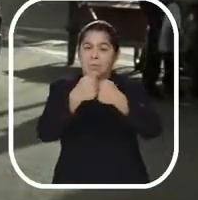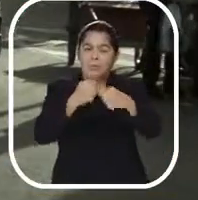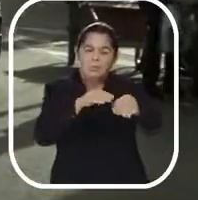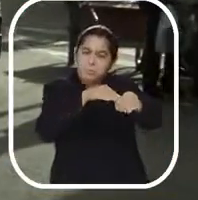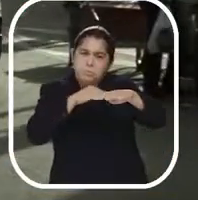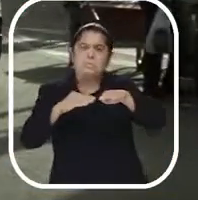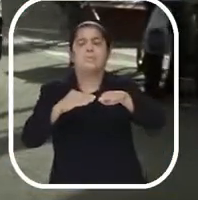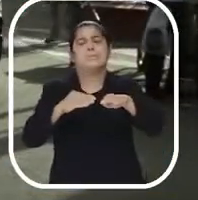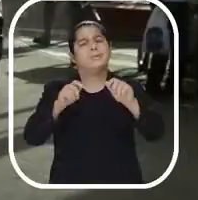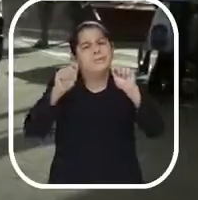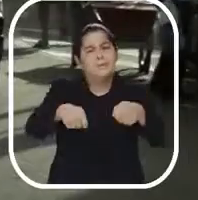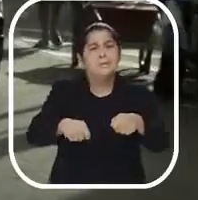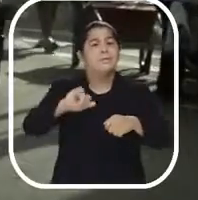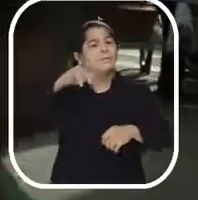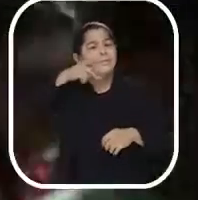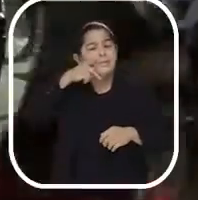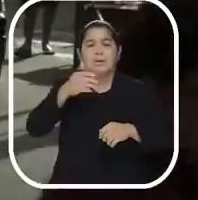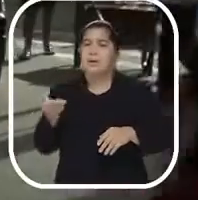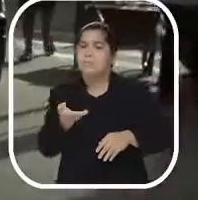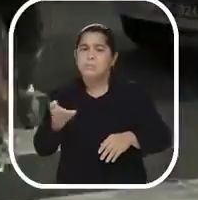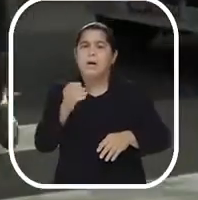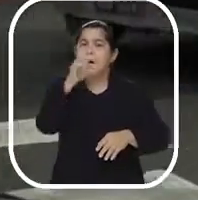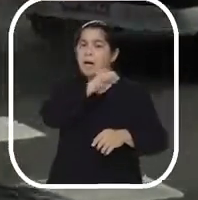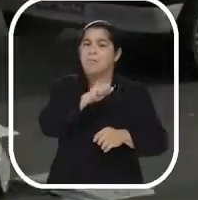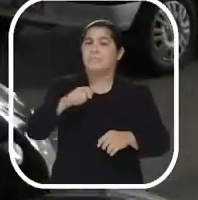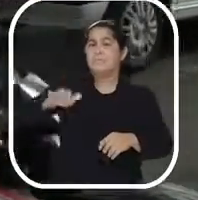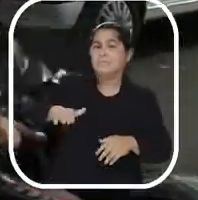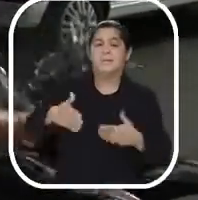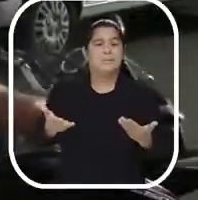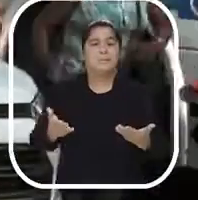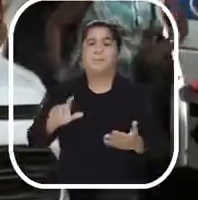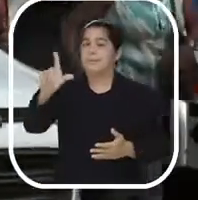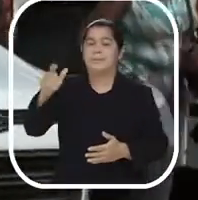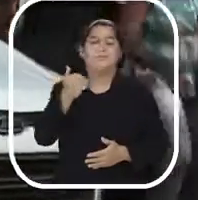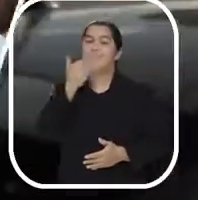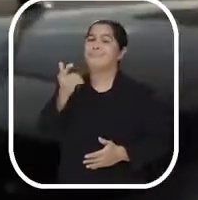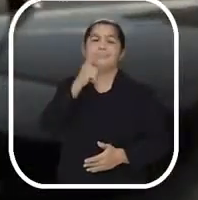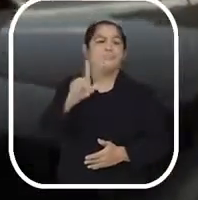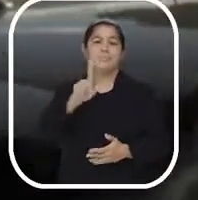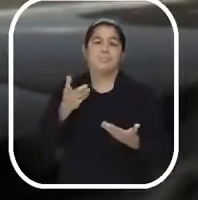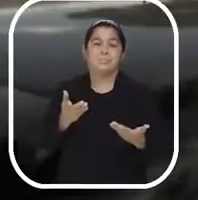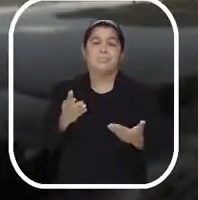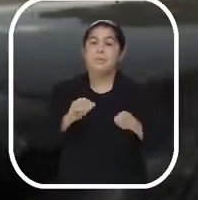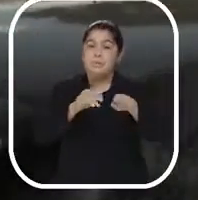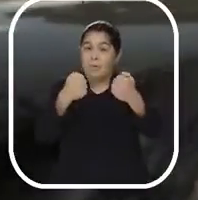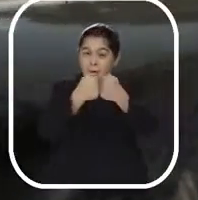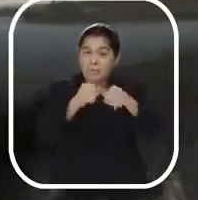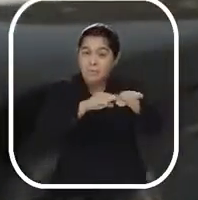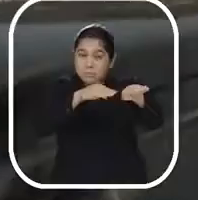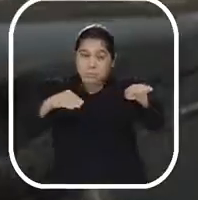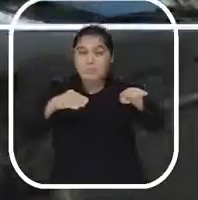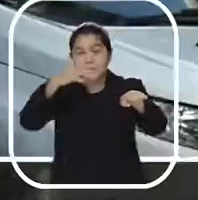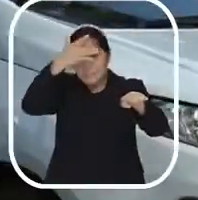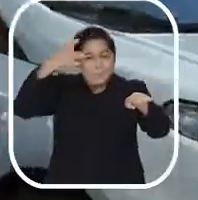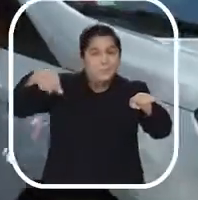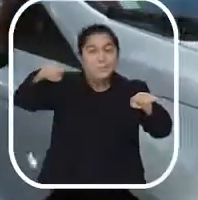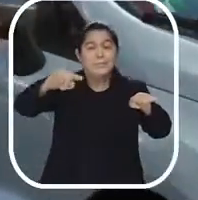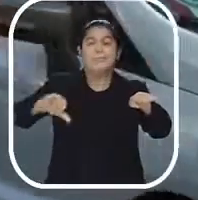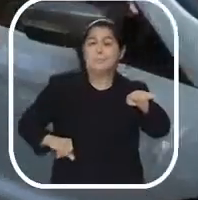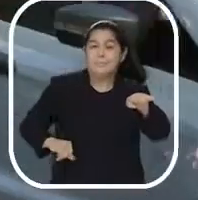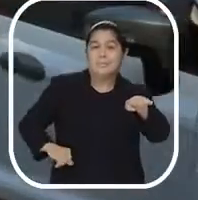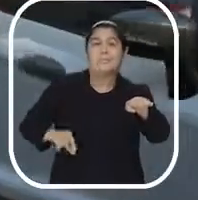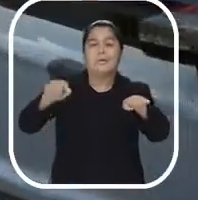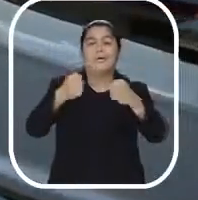feito o BRT, João Pessoa teria um transporte barato e rápido. Mas Cartacho foi incapaz de fazer. Sem o BRT, o Pessoense